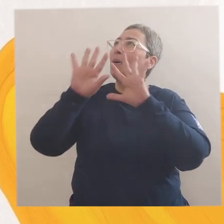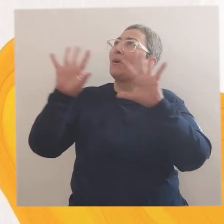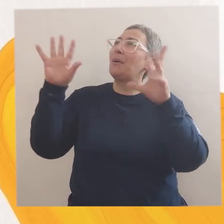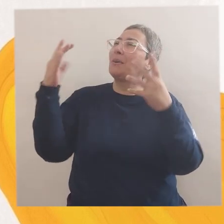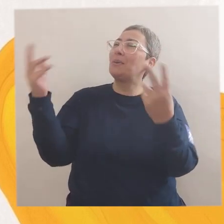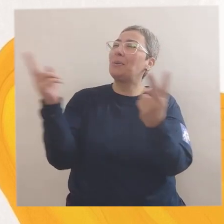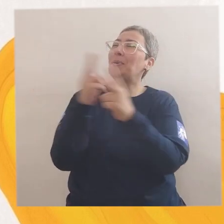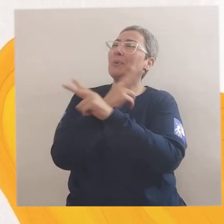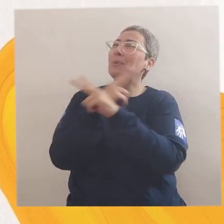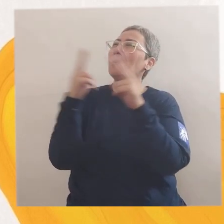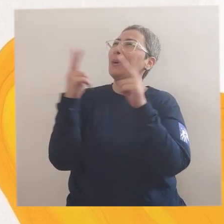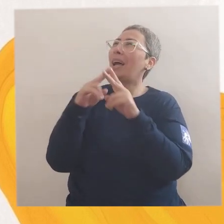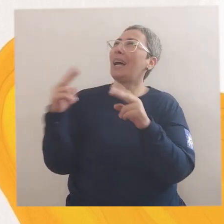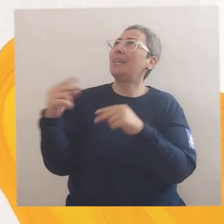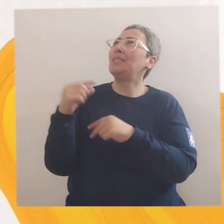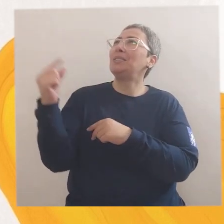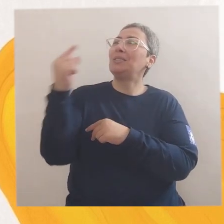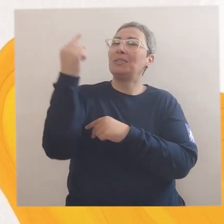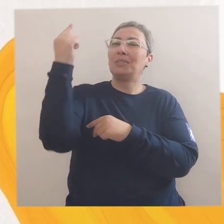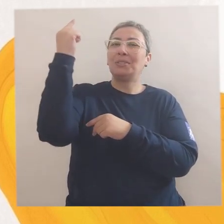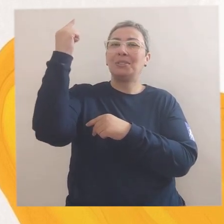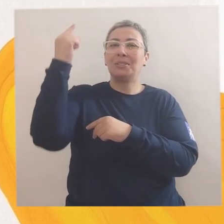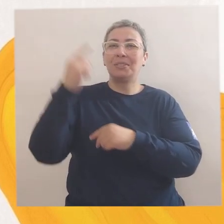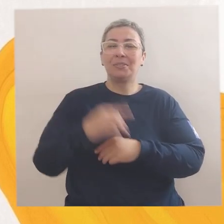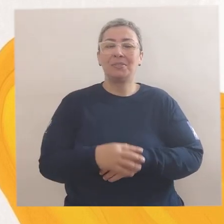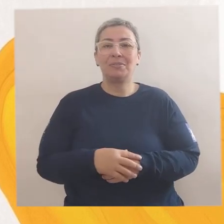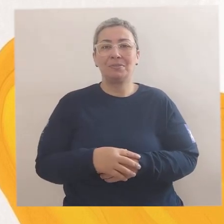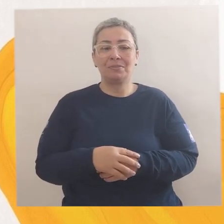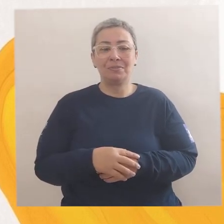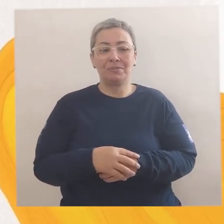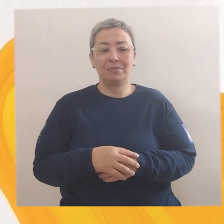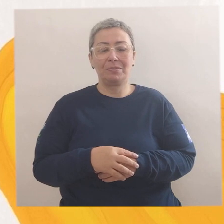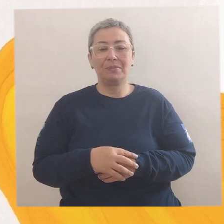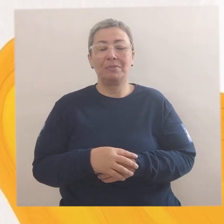sentir o vento levando ela para longe.